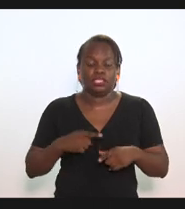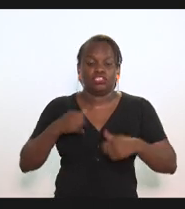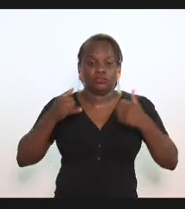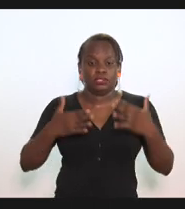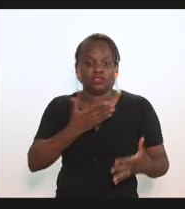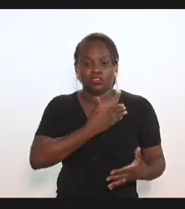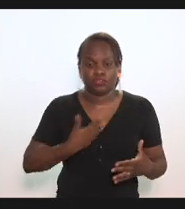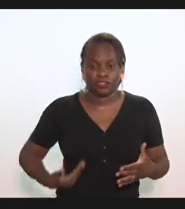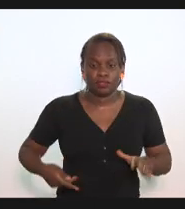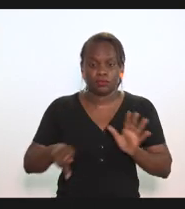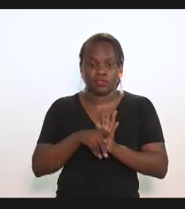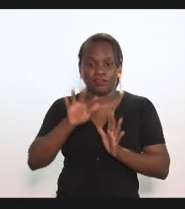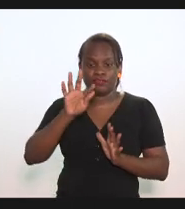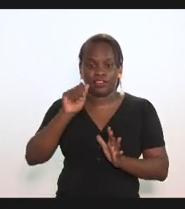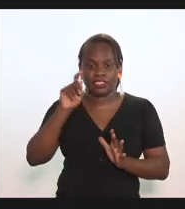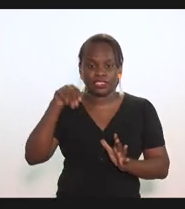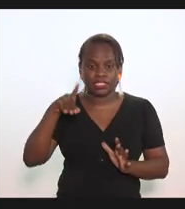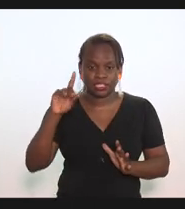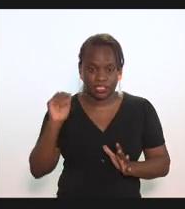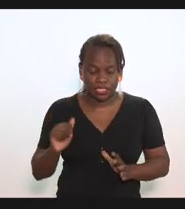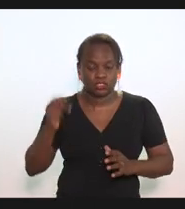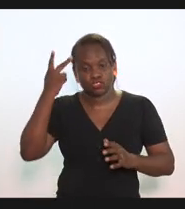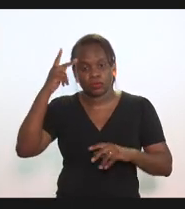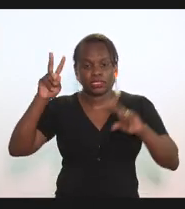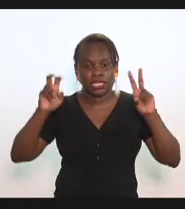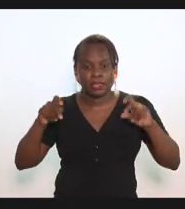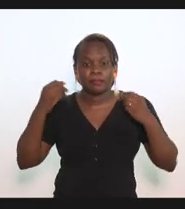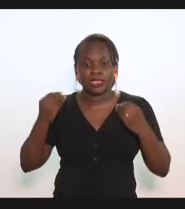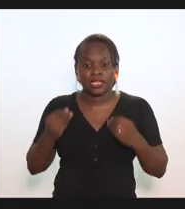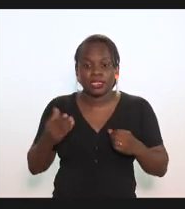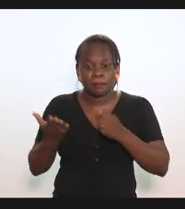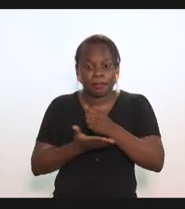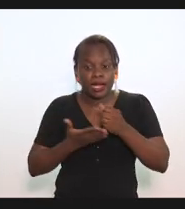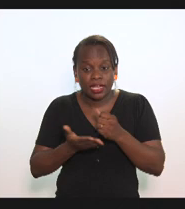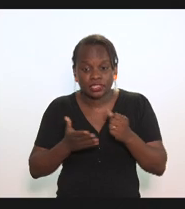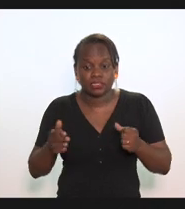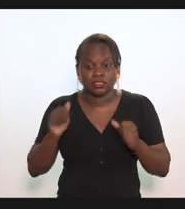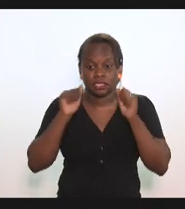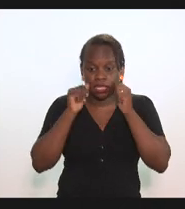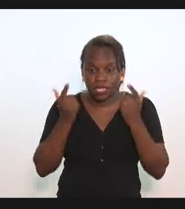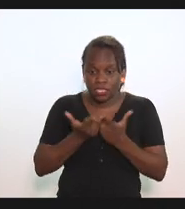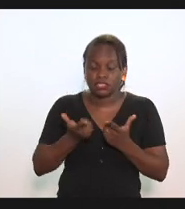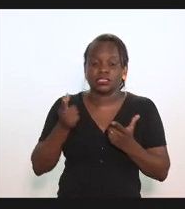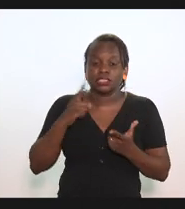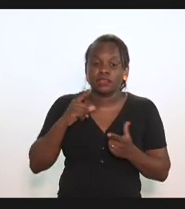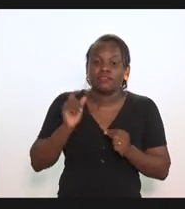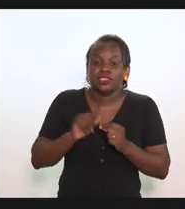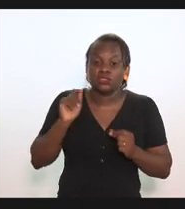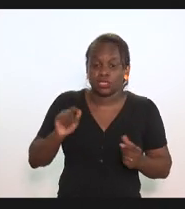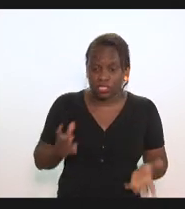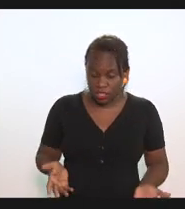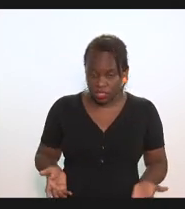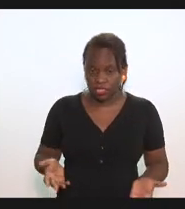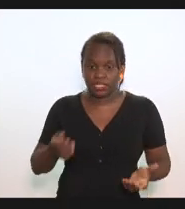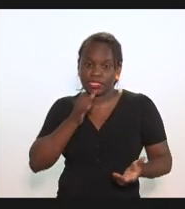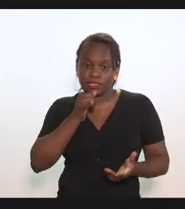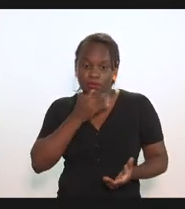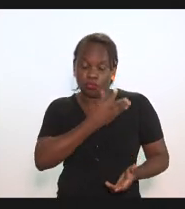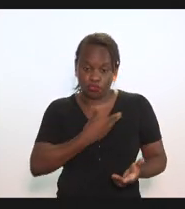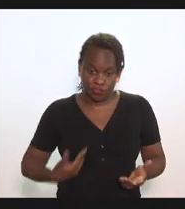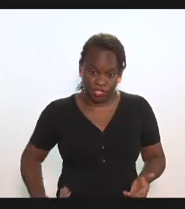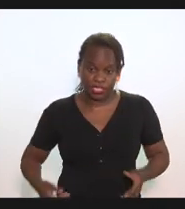autoridades fazendárias sobre o tema para que possa embasar o parlamento do que fazer primeiro caso o governador